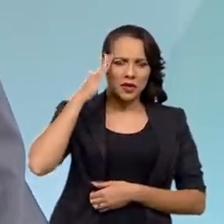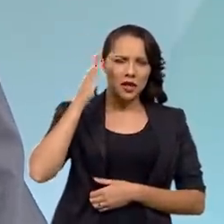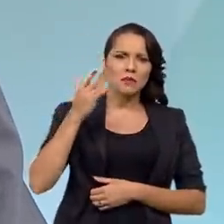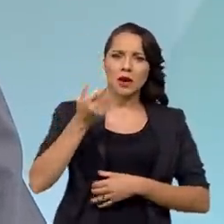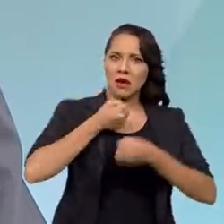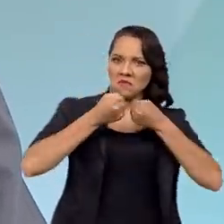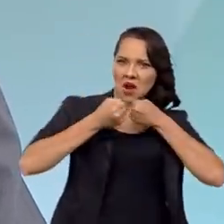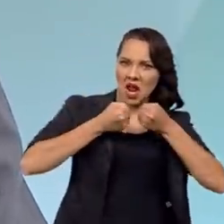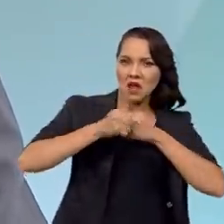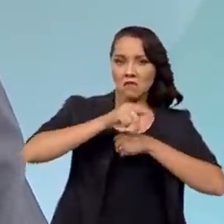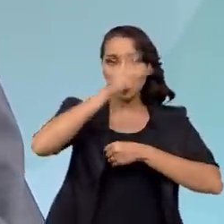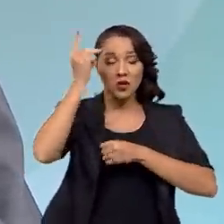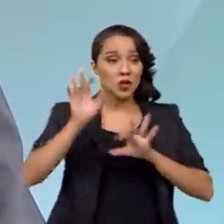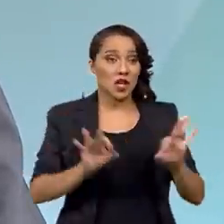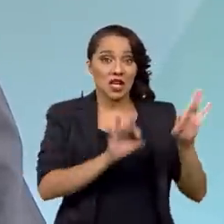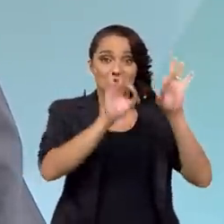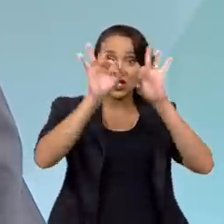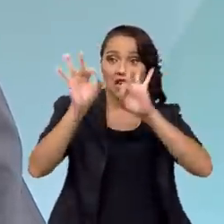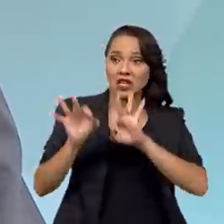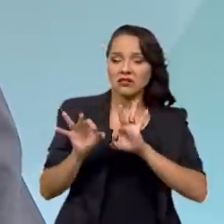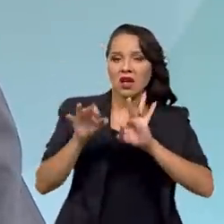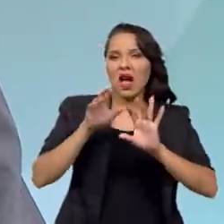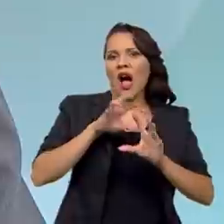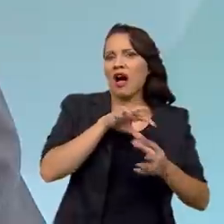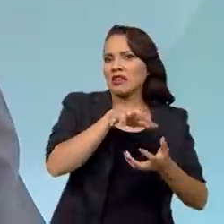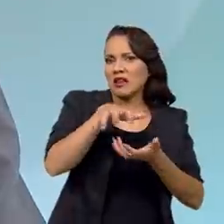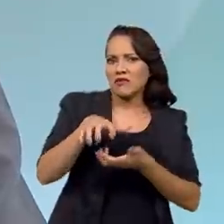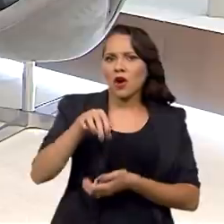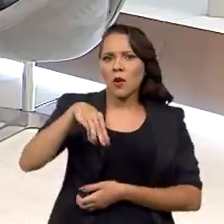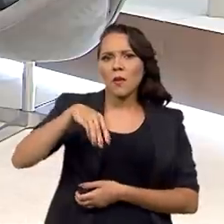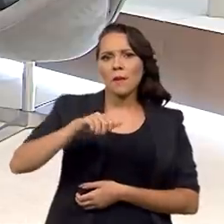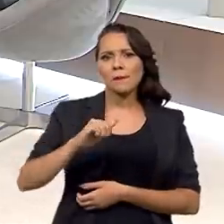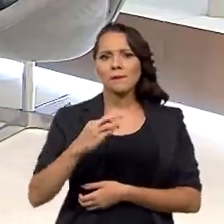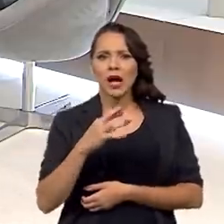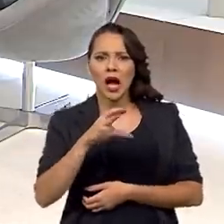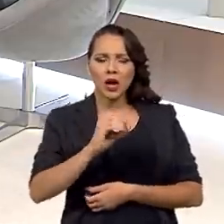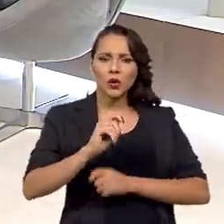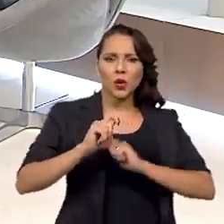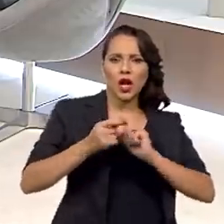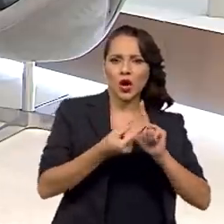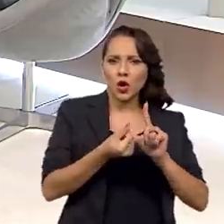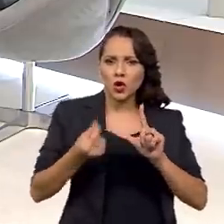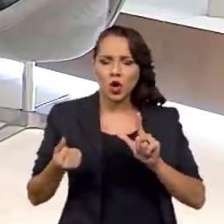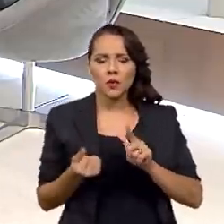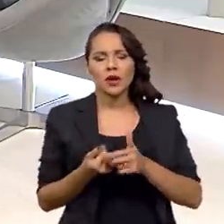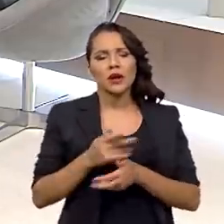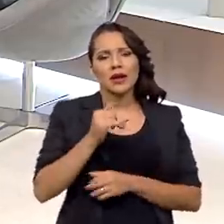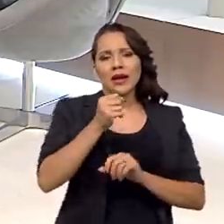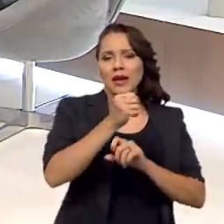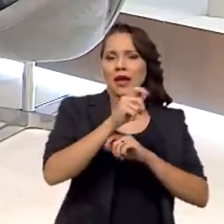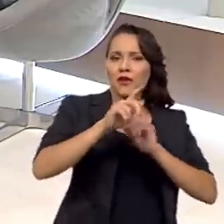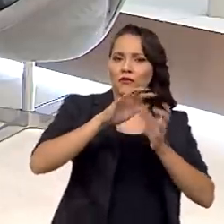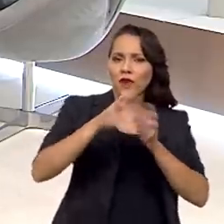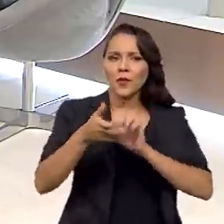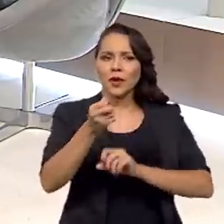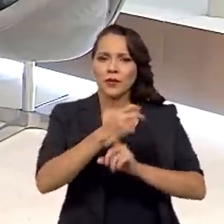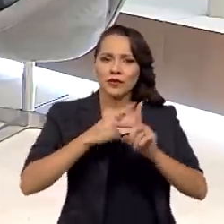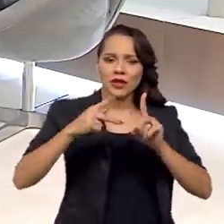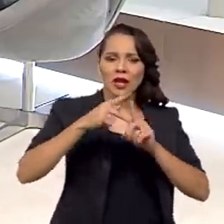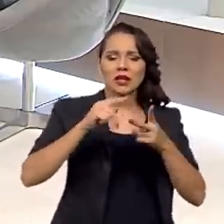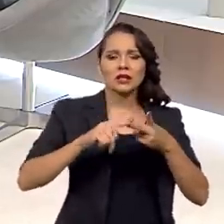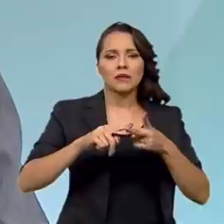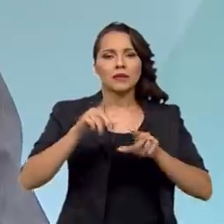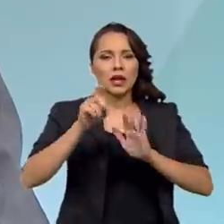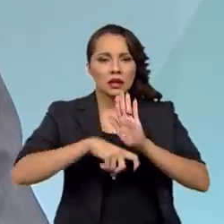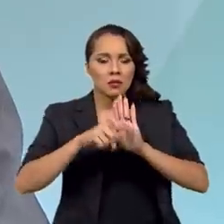imprensa, para grande público, as grandes reformas macroeconômicas chamam a atenção. Reforma da Previdência, reforma tributária. Eu